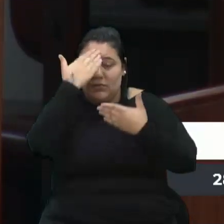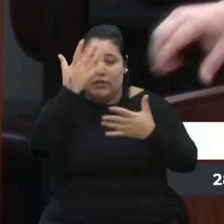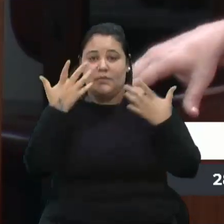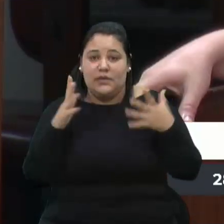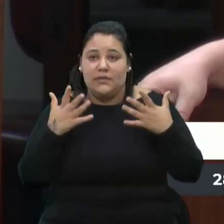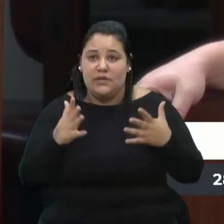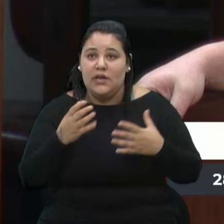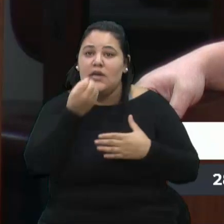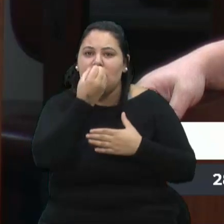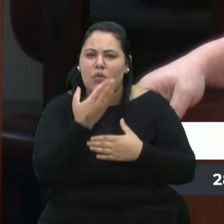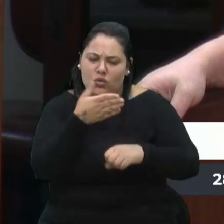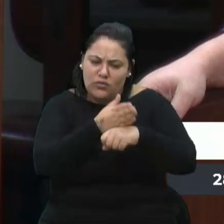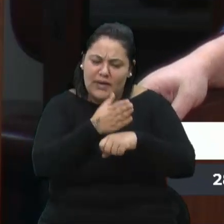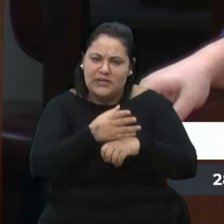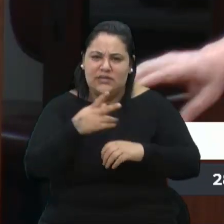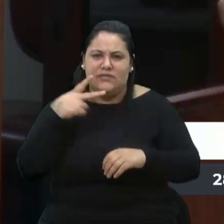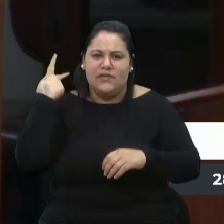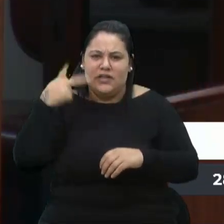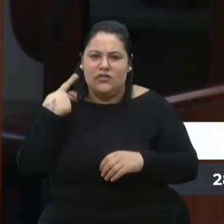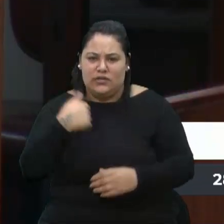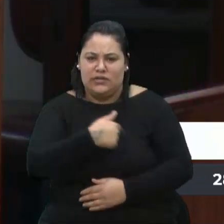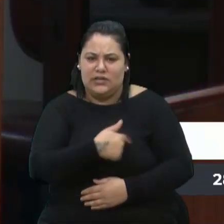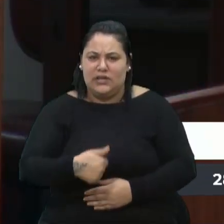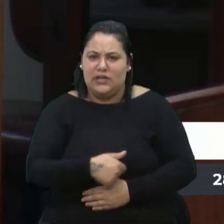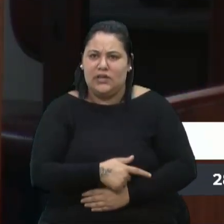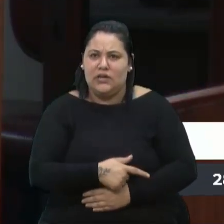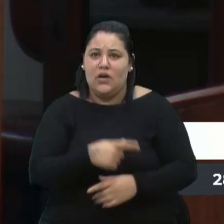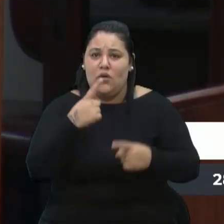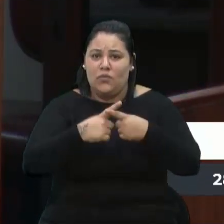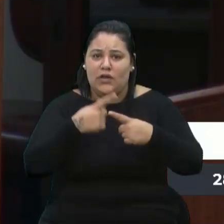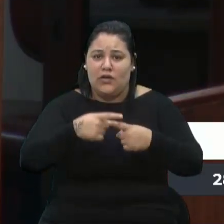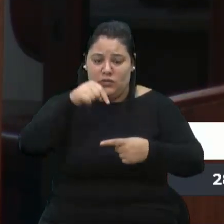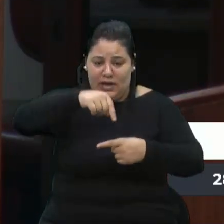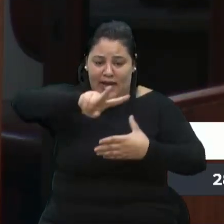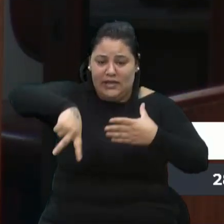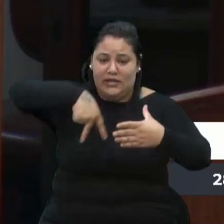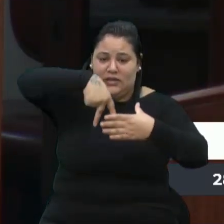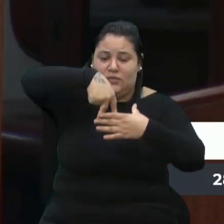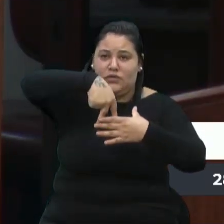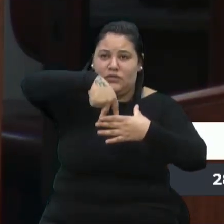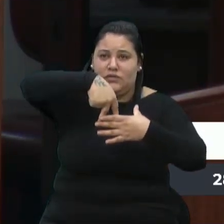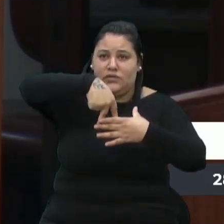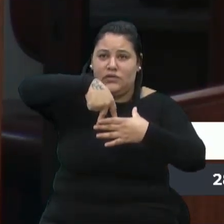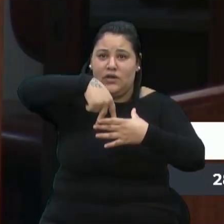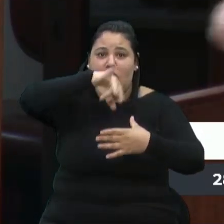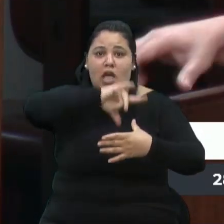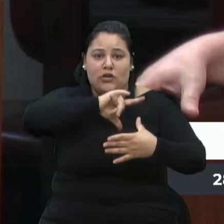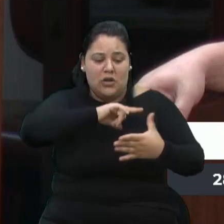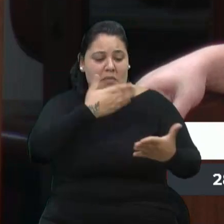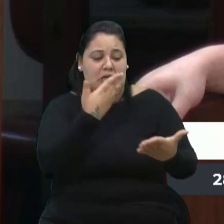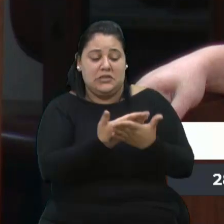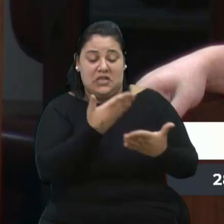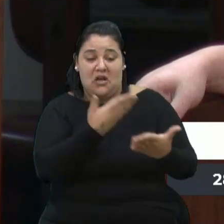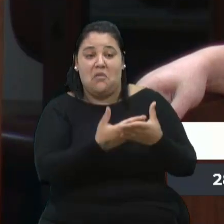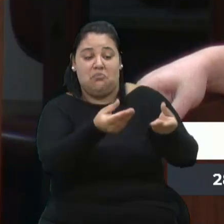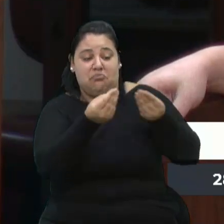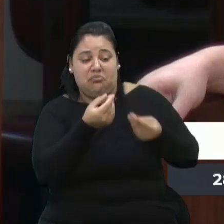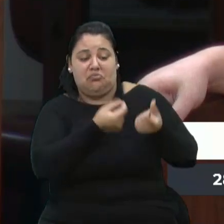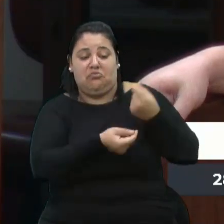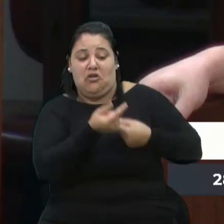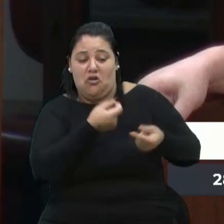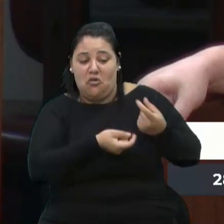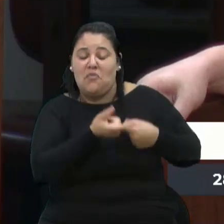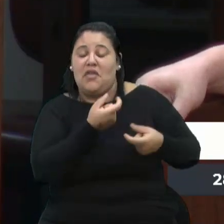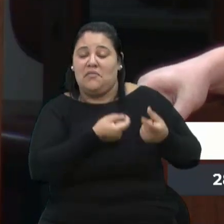bem que o senhor faz parte dessa casa, vereador Zanquim. Quando o senhor está nessa tribuna aqui, eu estou ganhando umas aulas aqui de economia e